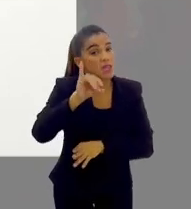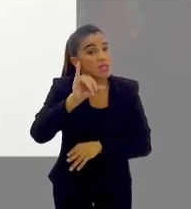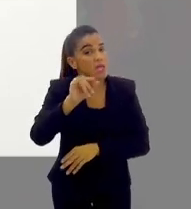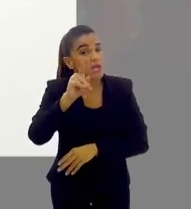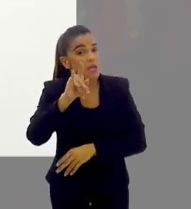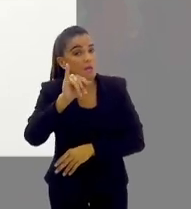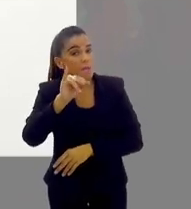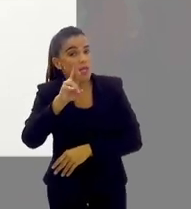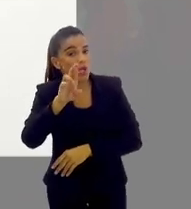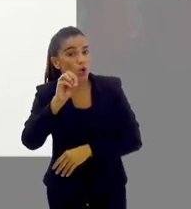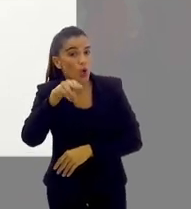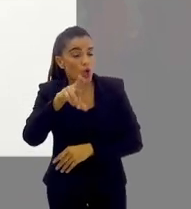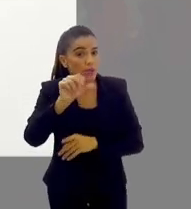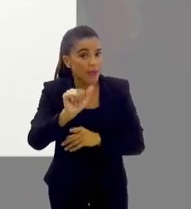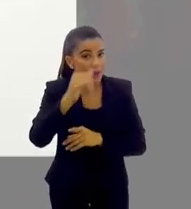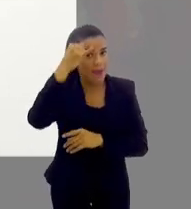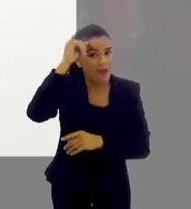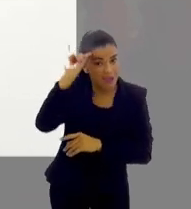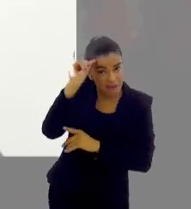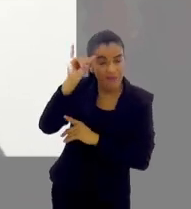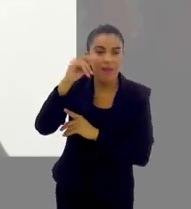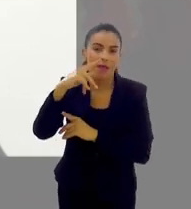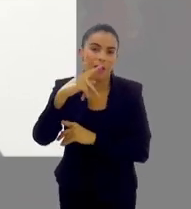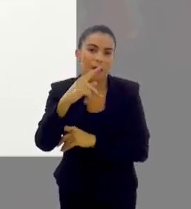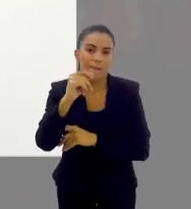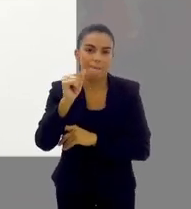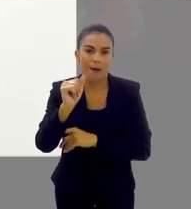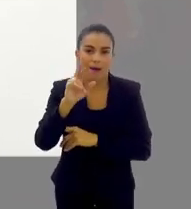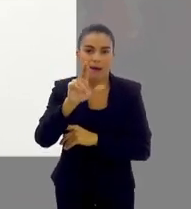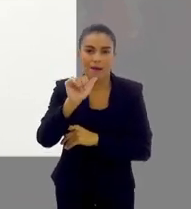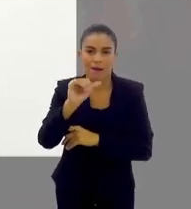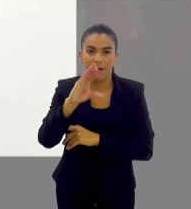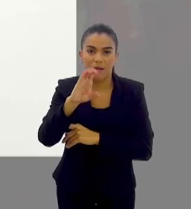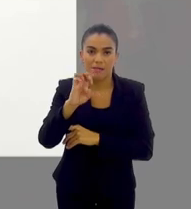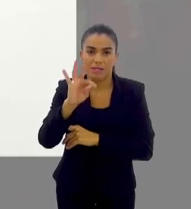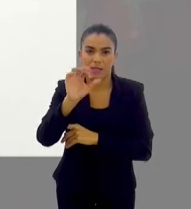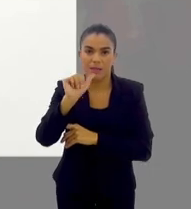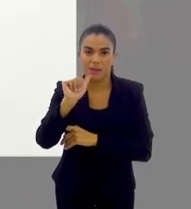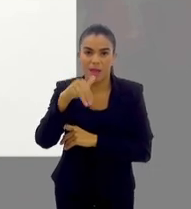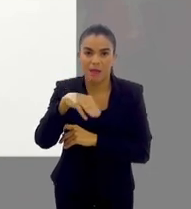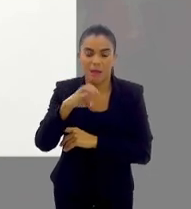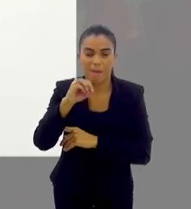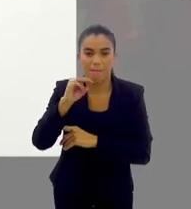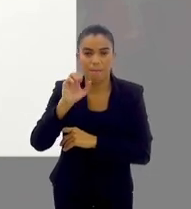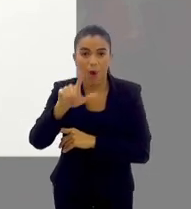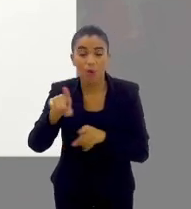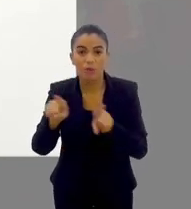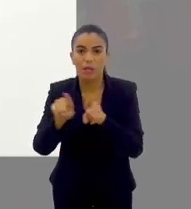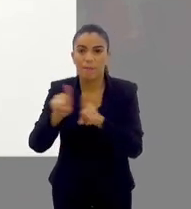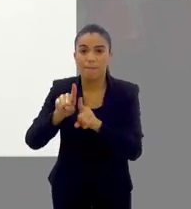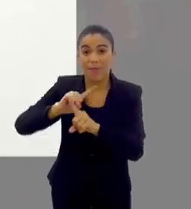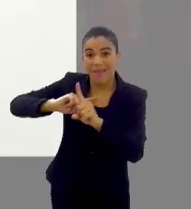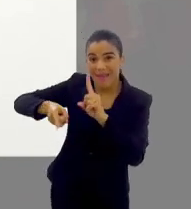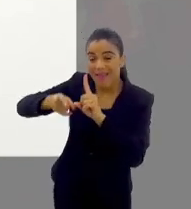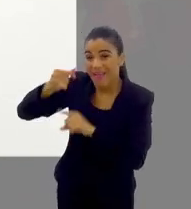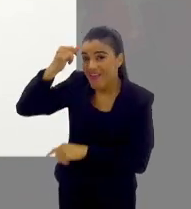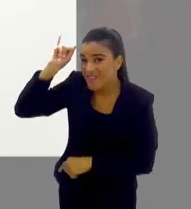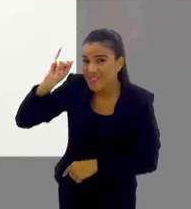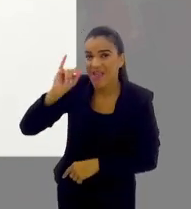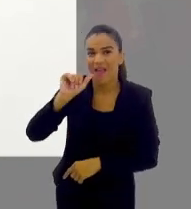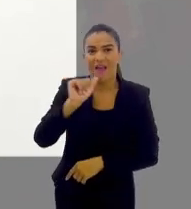dipirona, o paracetamol, evitar a aspirina, que é o AAS, né, que muitos pacientes tomam, ela